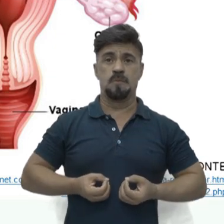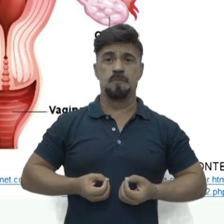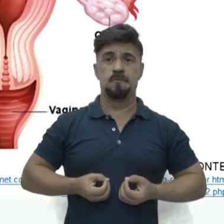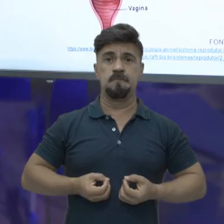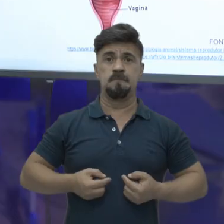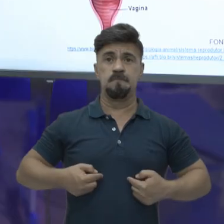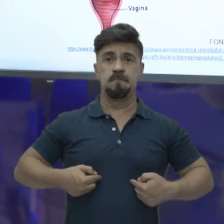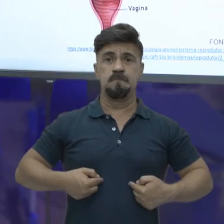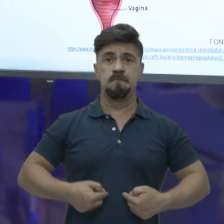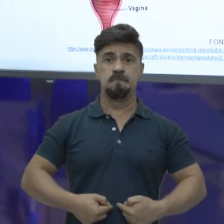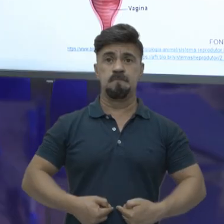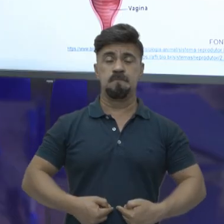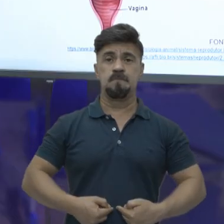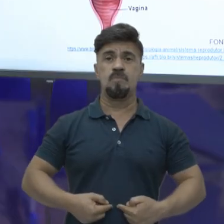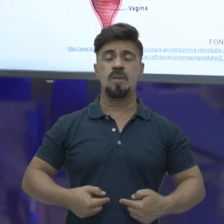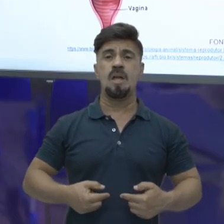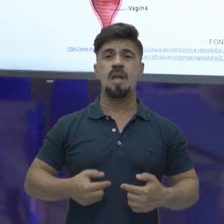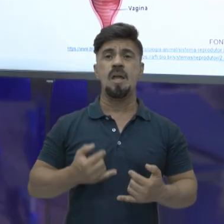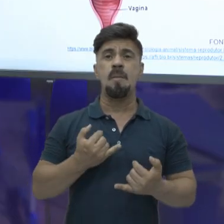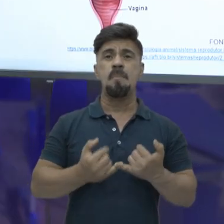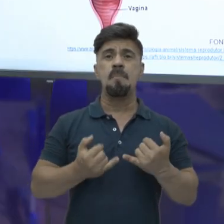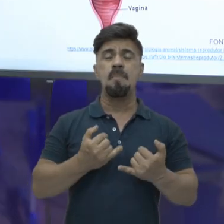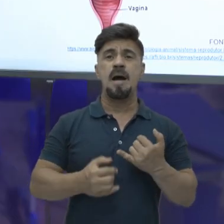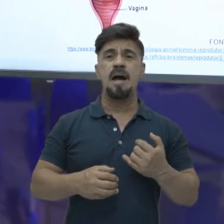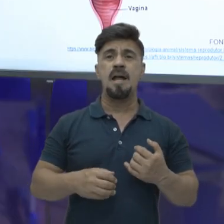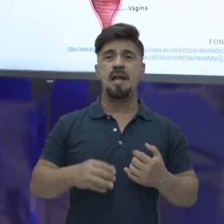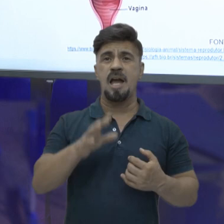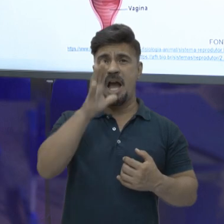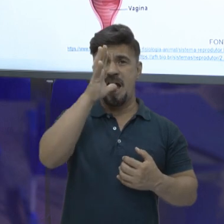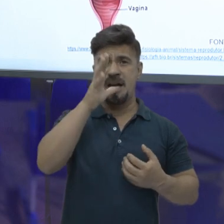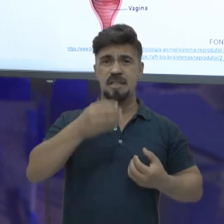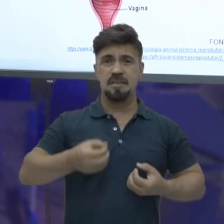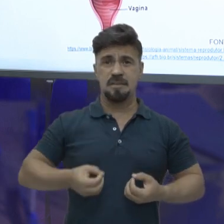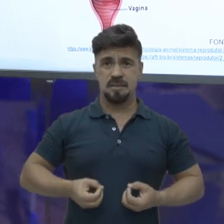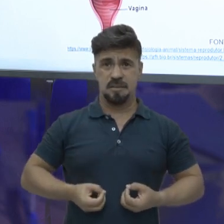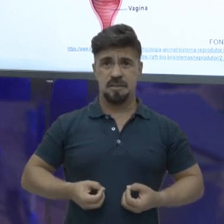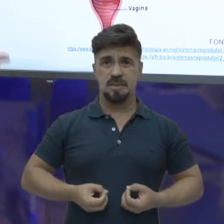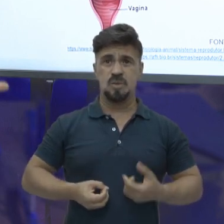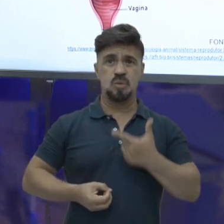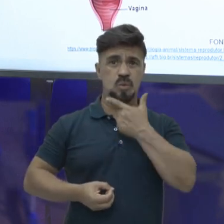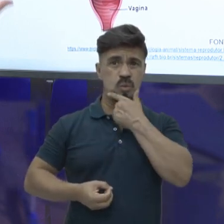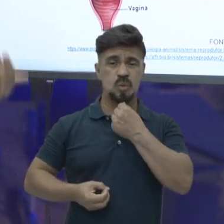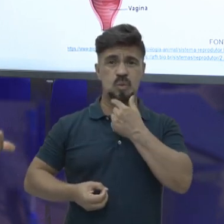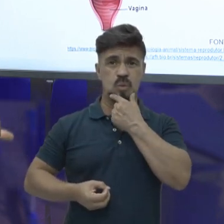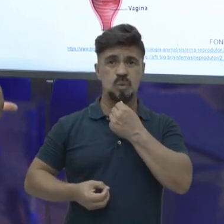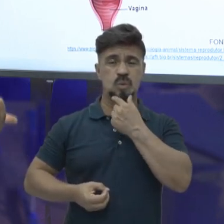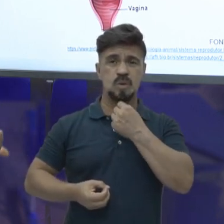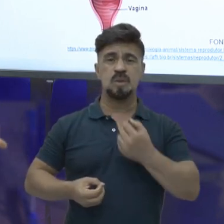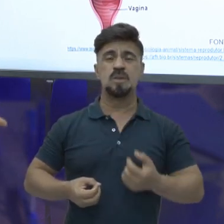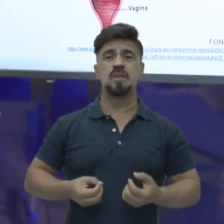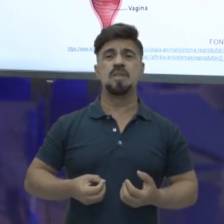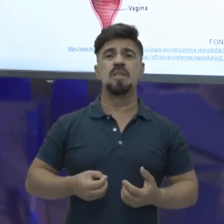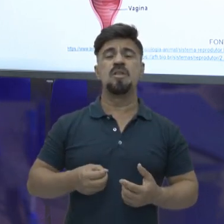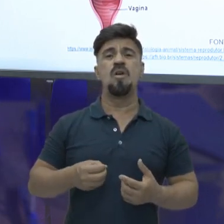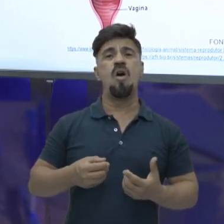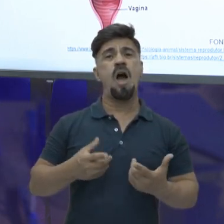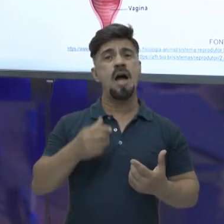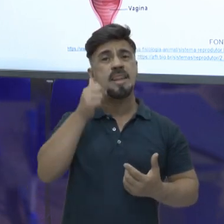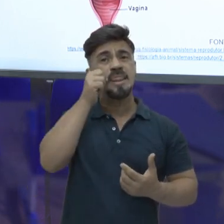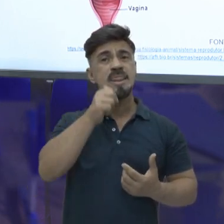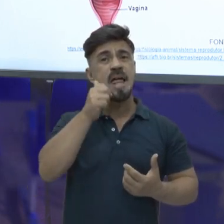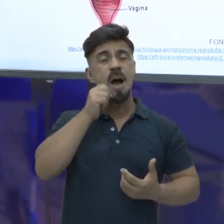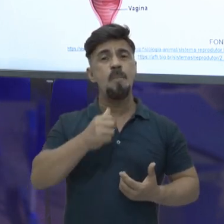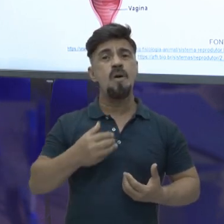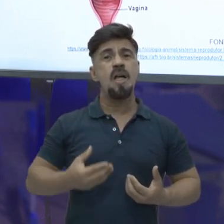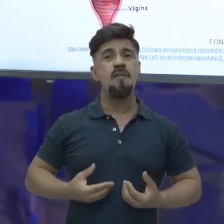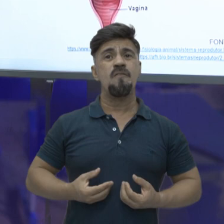ovários, que são órgãos semelhantes aos testículos. O testículo vai fazer a espermatozoide, e o ovário